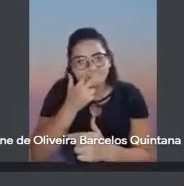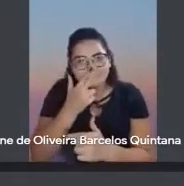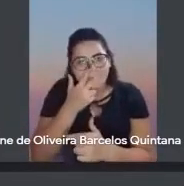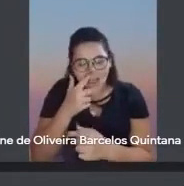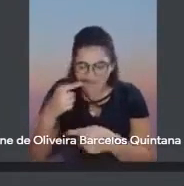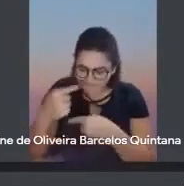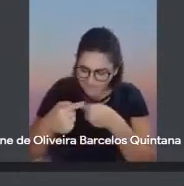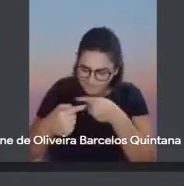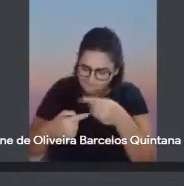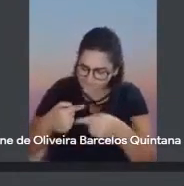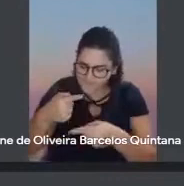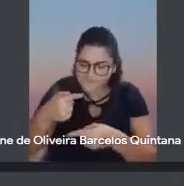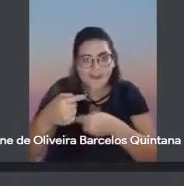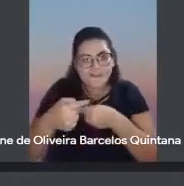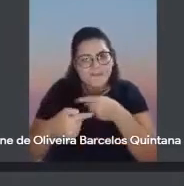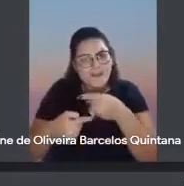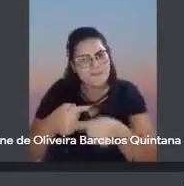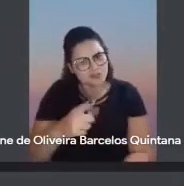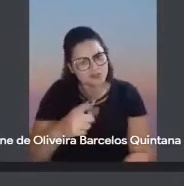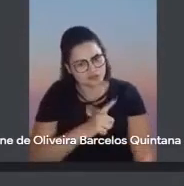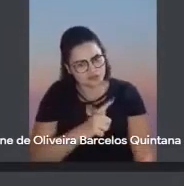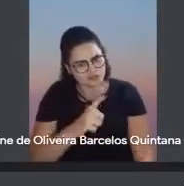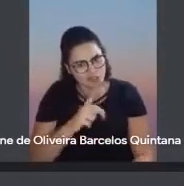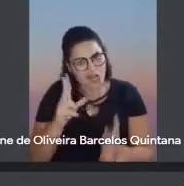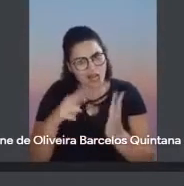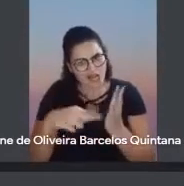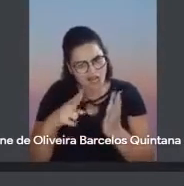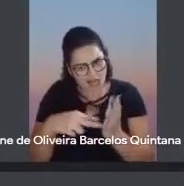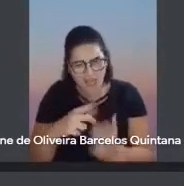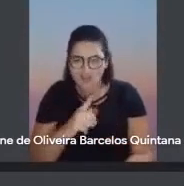e gerações que leram, assim, né?